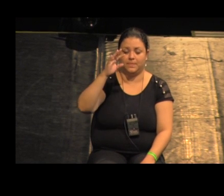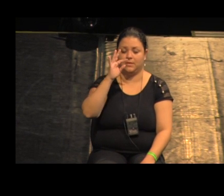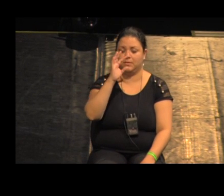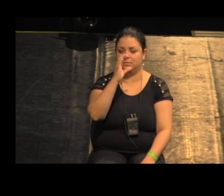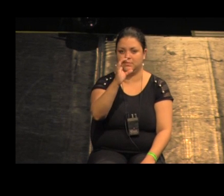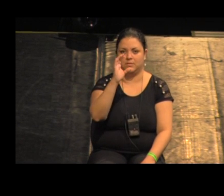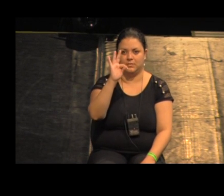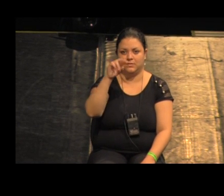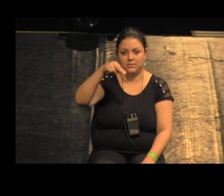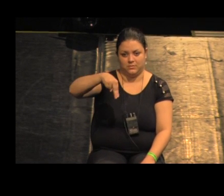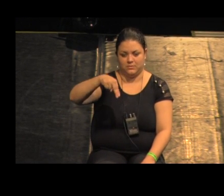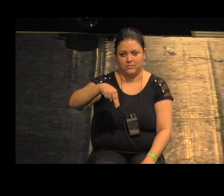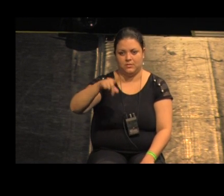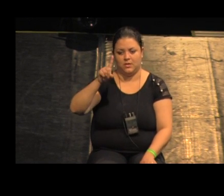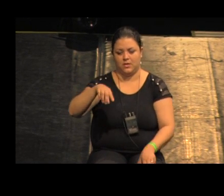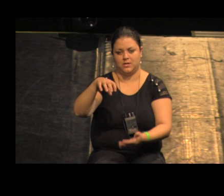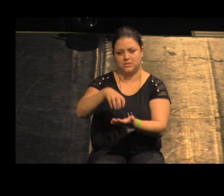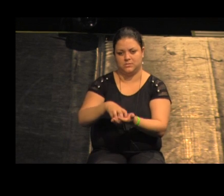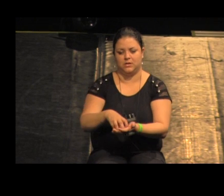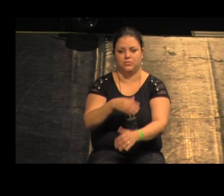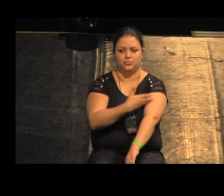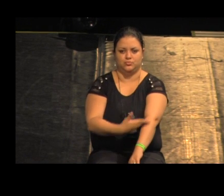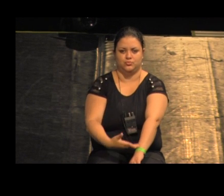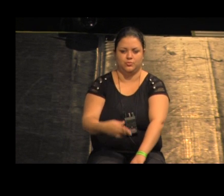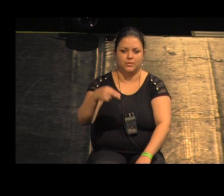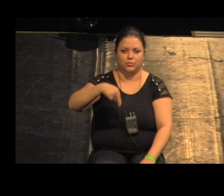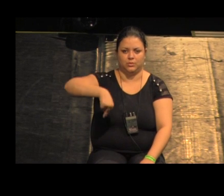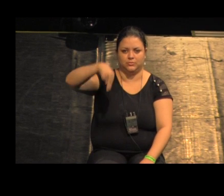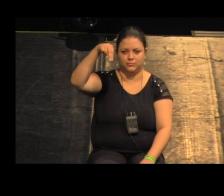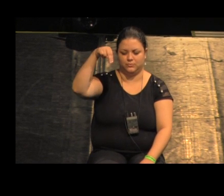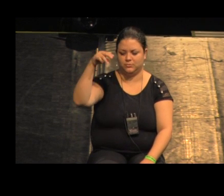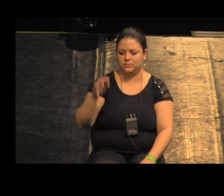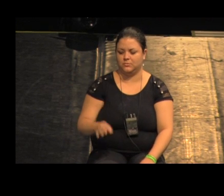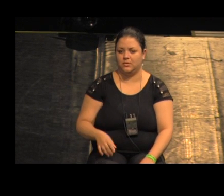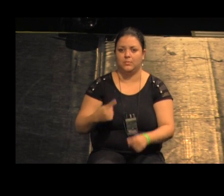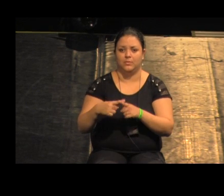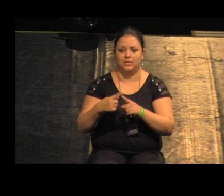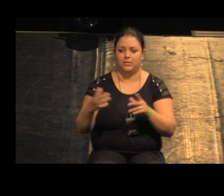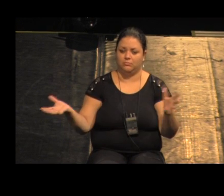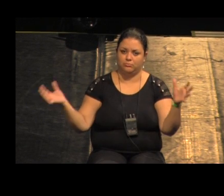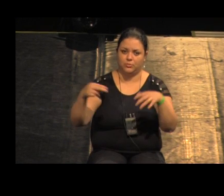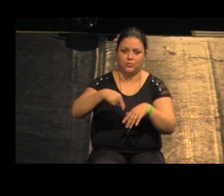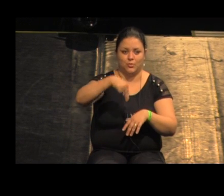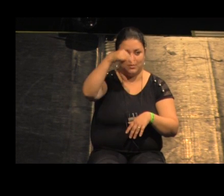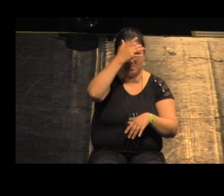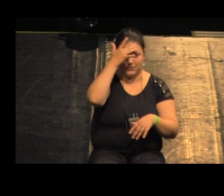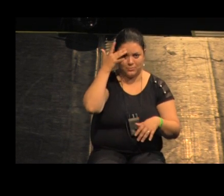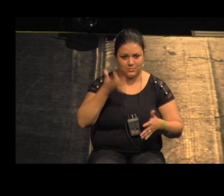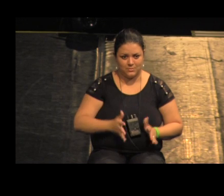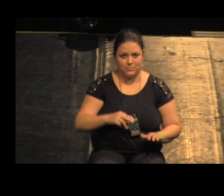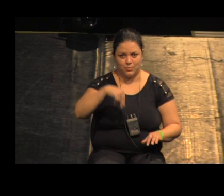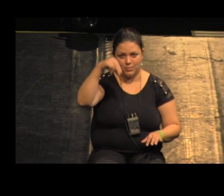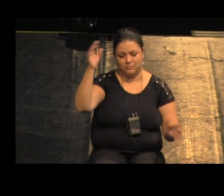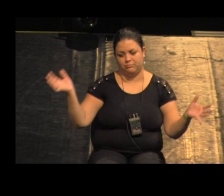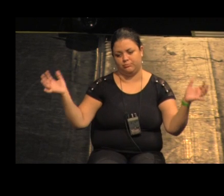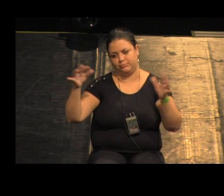um centro muito importante de São Paulo de eventos e encontros da comunidade nordestina e a favela Lidiane